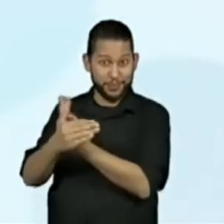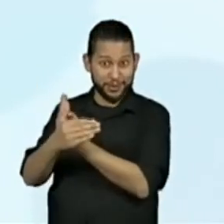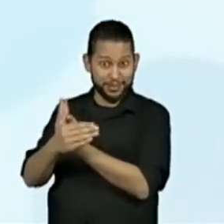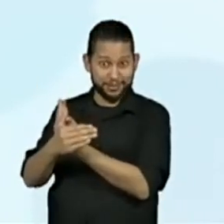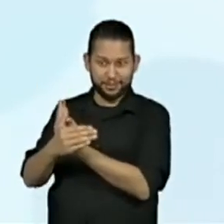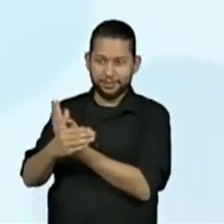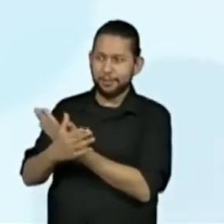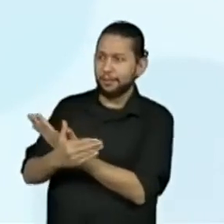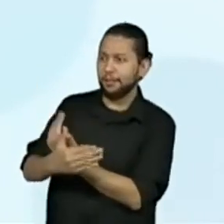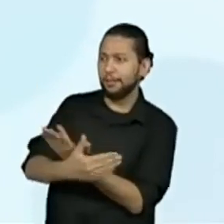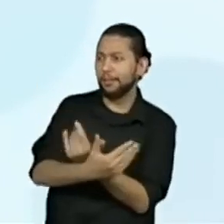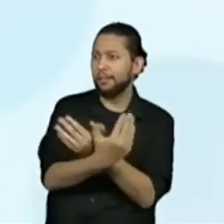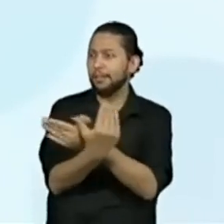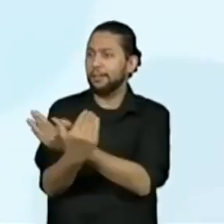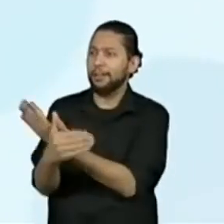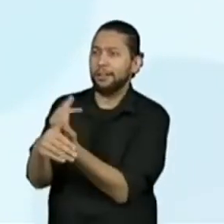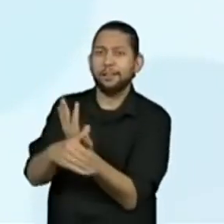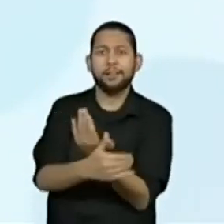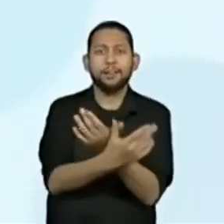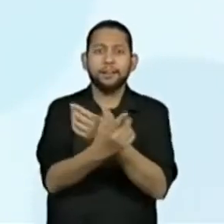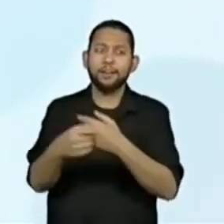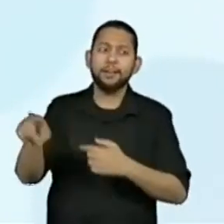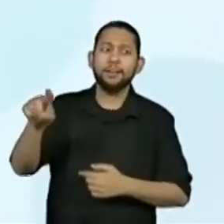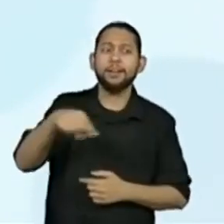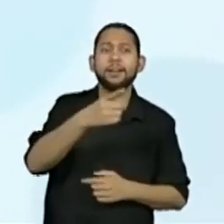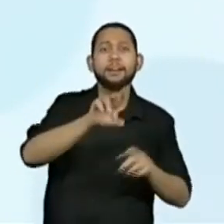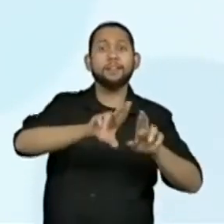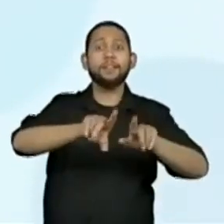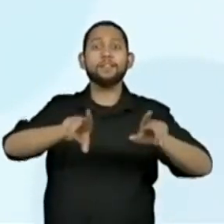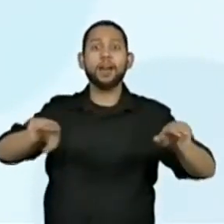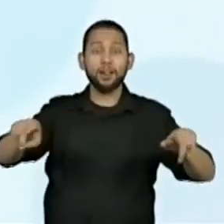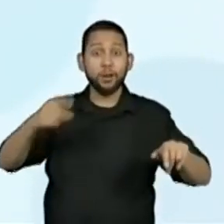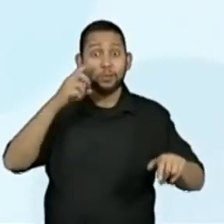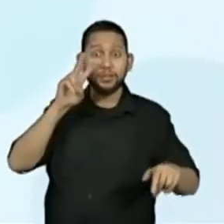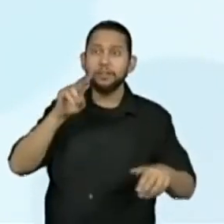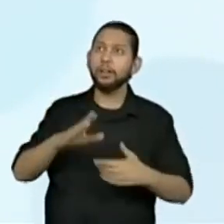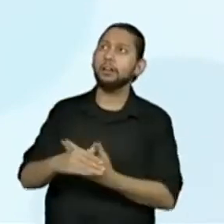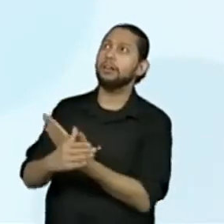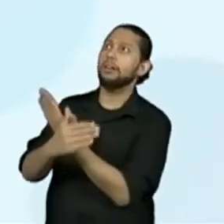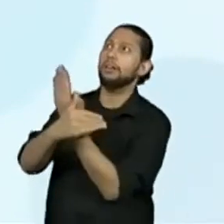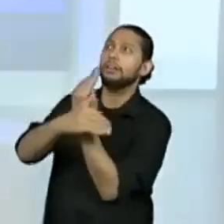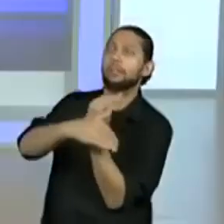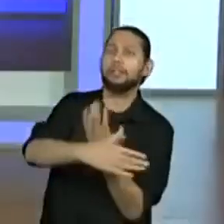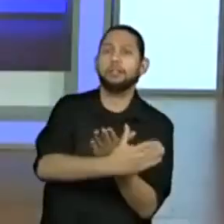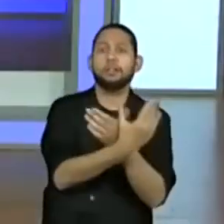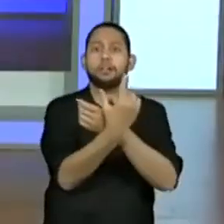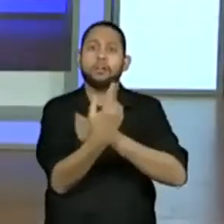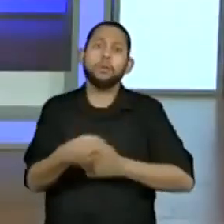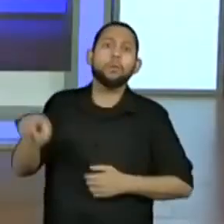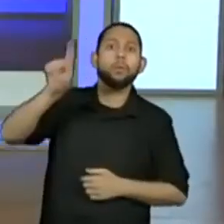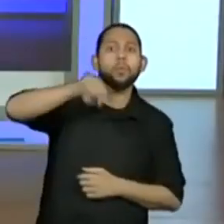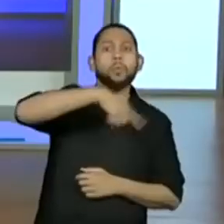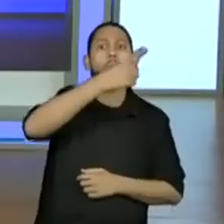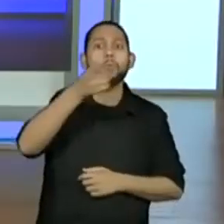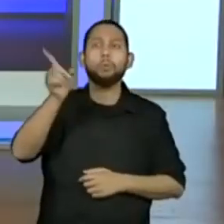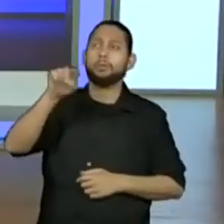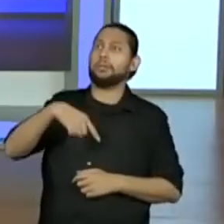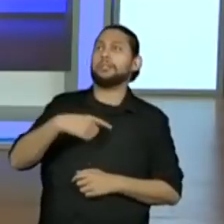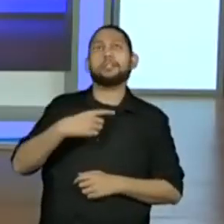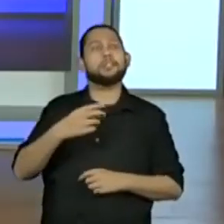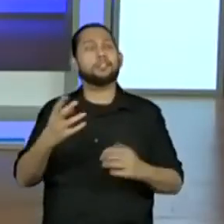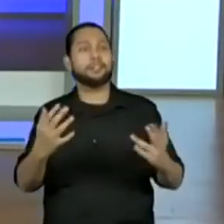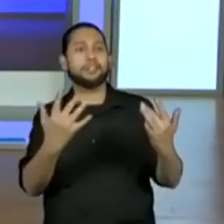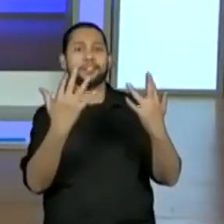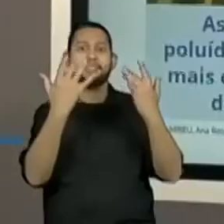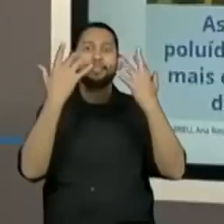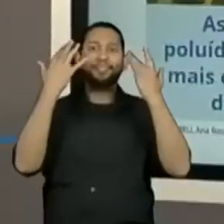os ares das cidades, voando e fazendo malabarismos. Então, mais uma foto bonita, mais uma informação. Então,